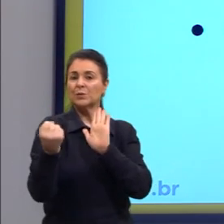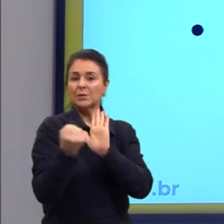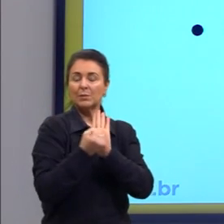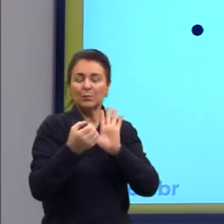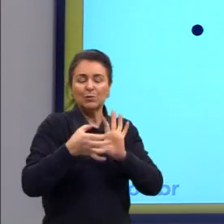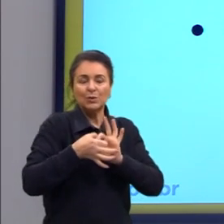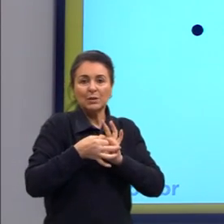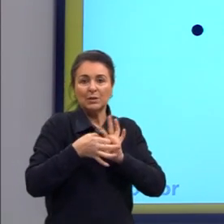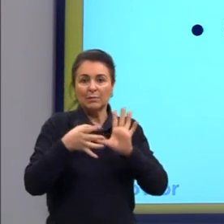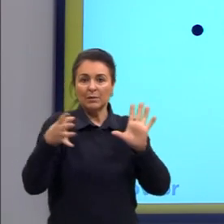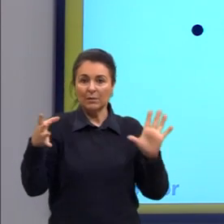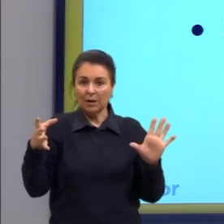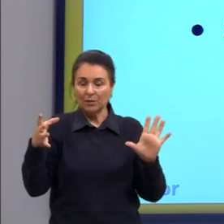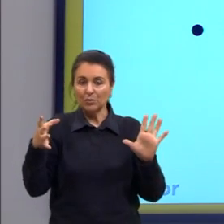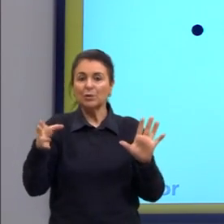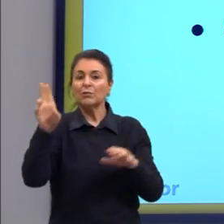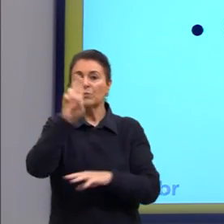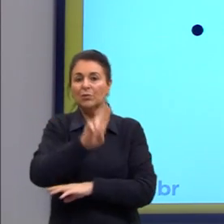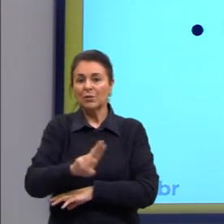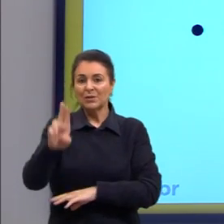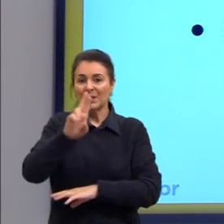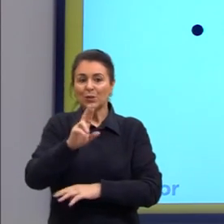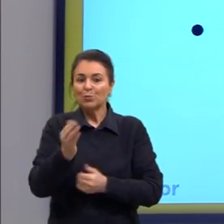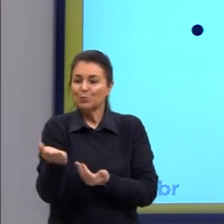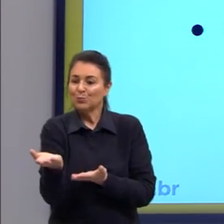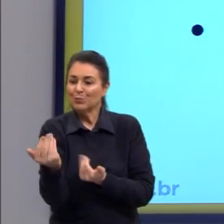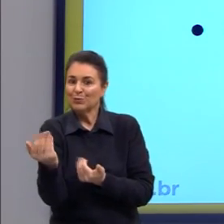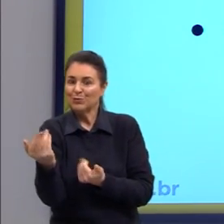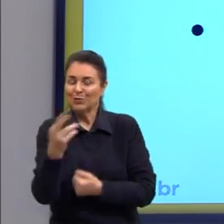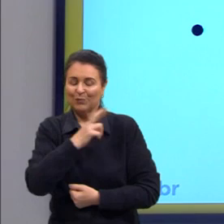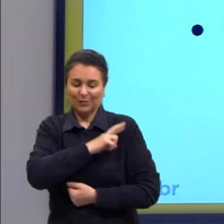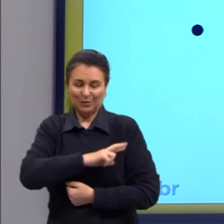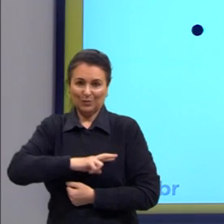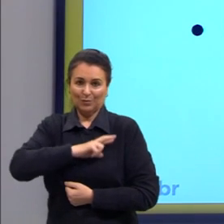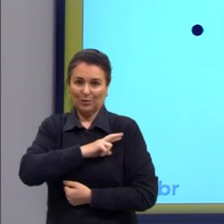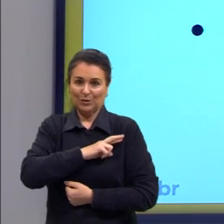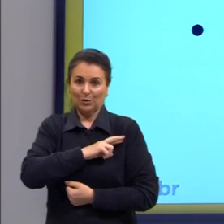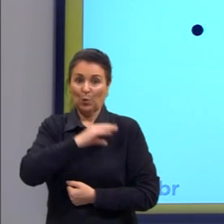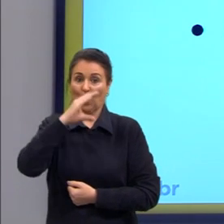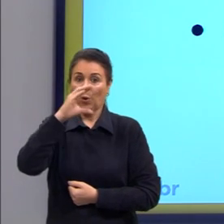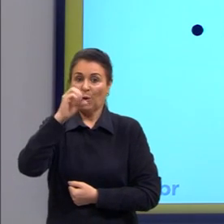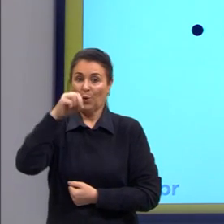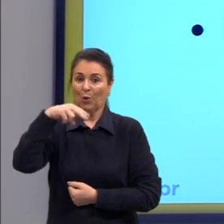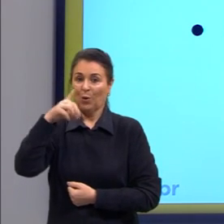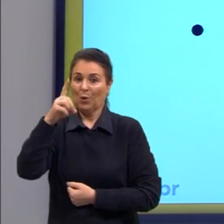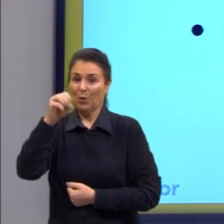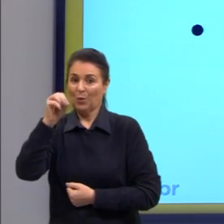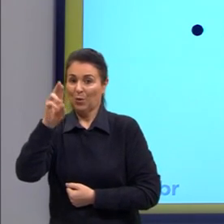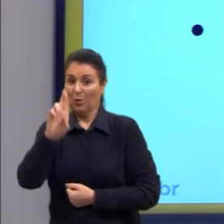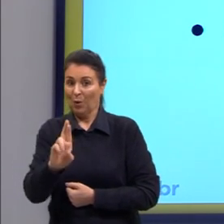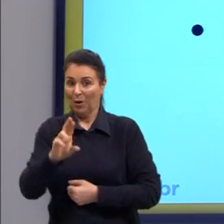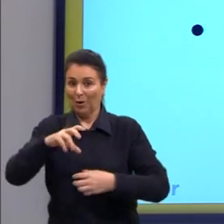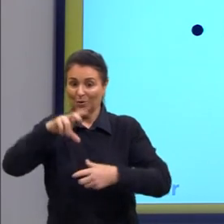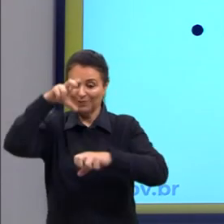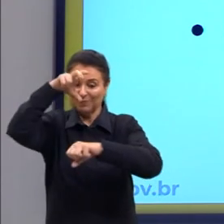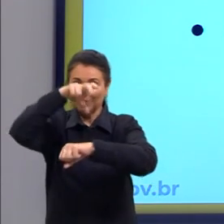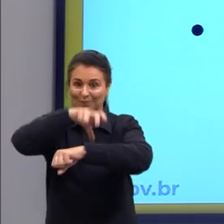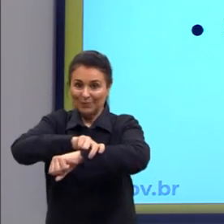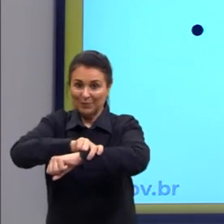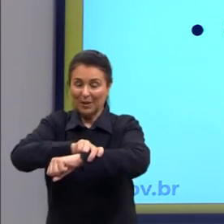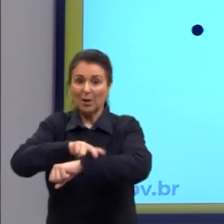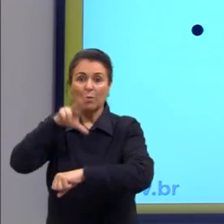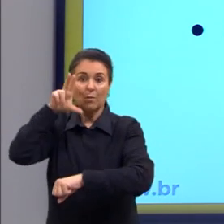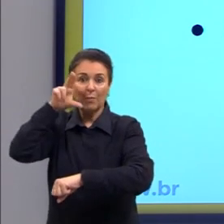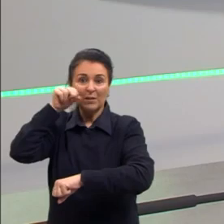liberdade que foi adotado pelos jovens românticos. Então, o condor, que é a águia que habita o alto da Cordilheira dos Anjos.